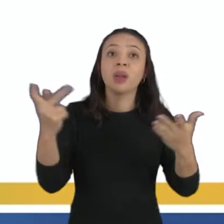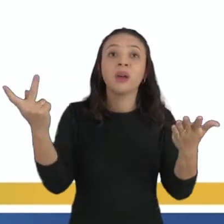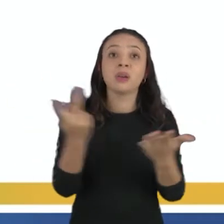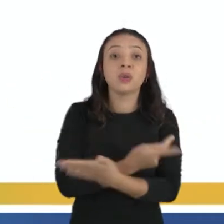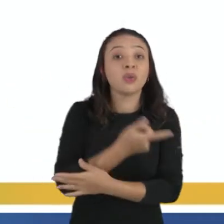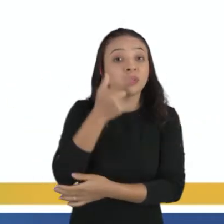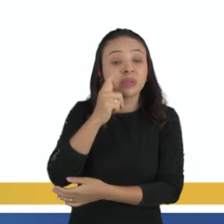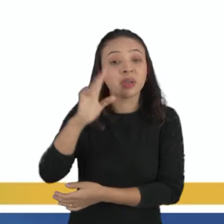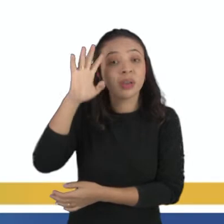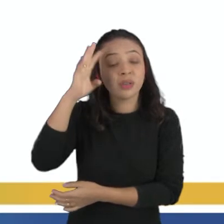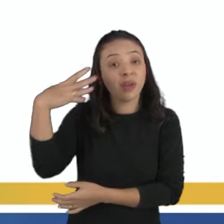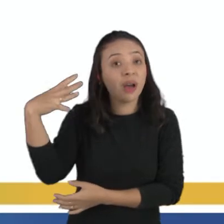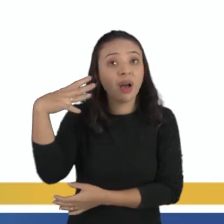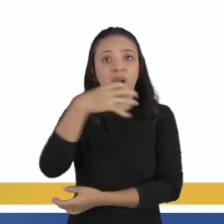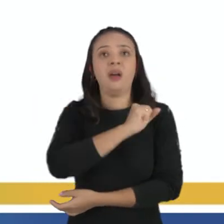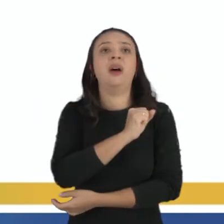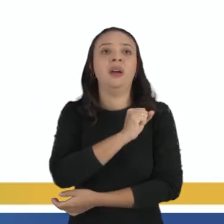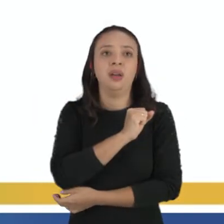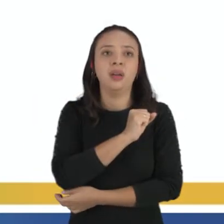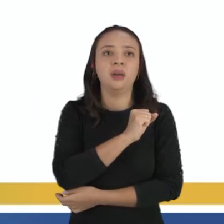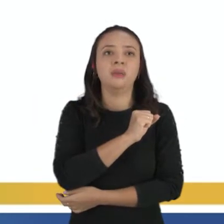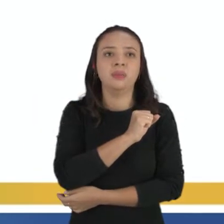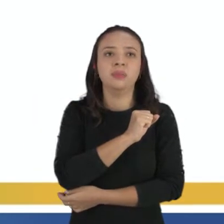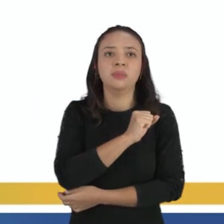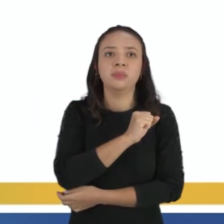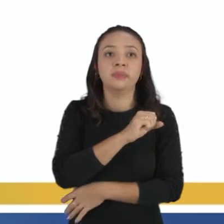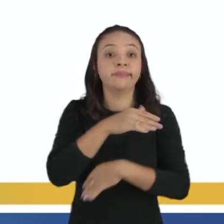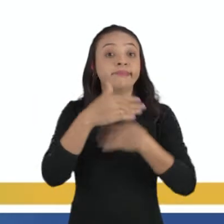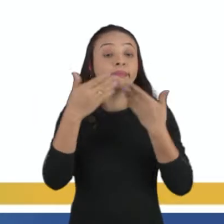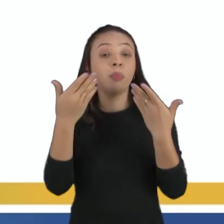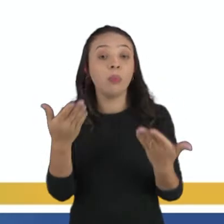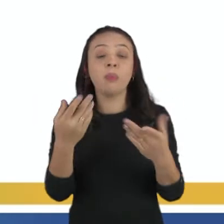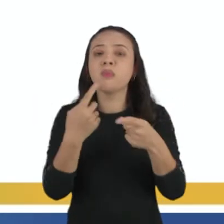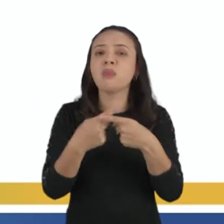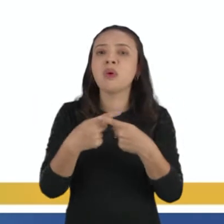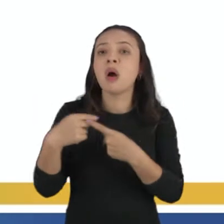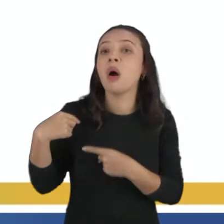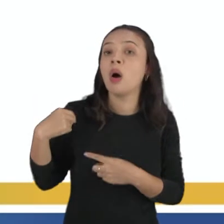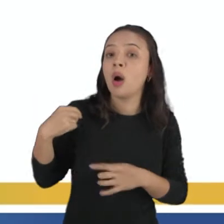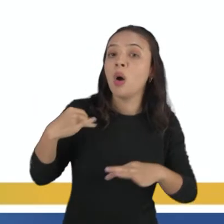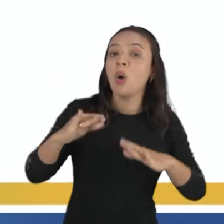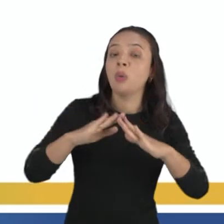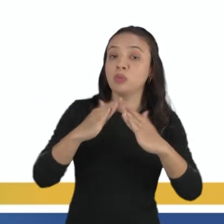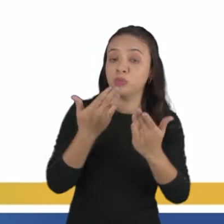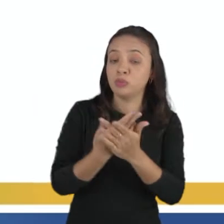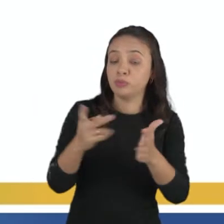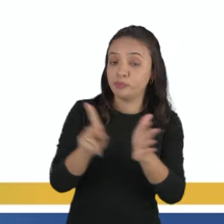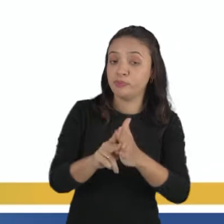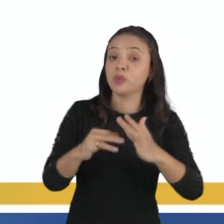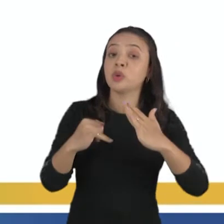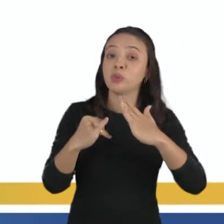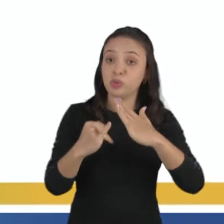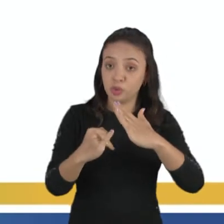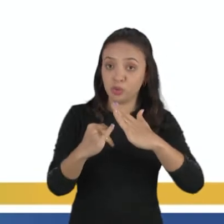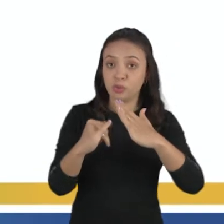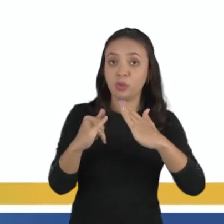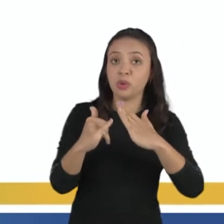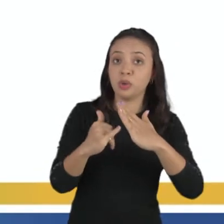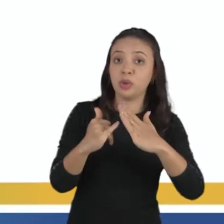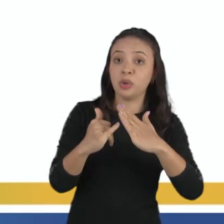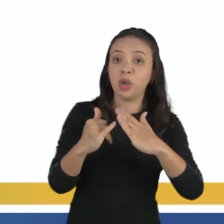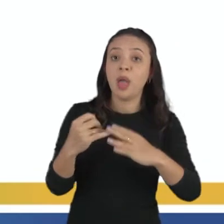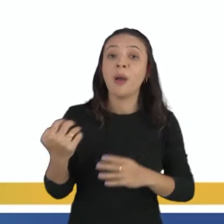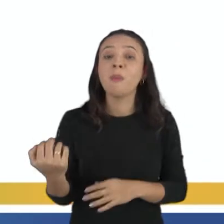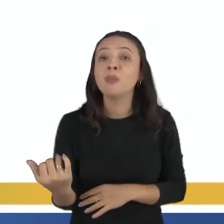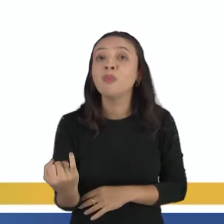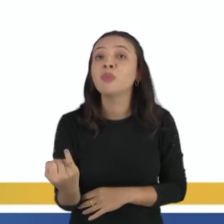se resolva de forma rápida e eficaz. Afinal, o fardamento de uma instituição educacional é um